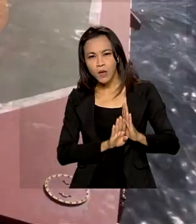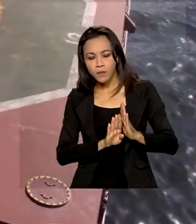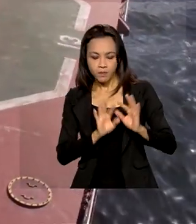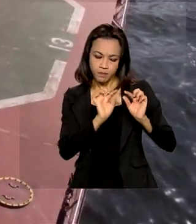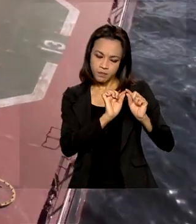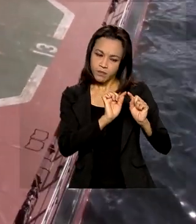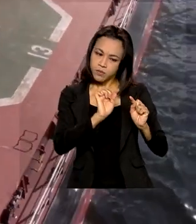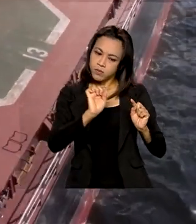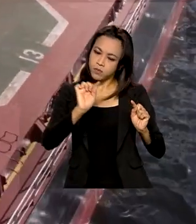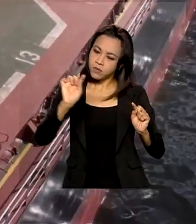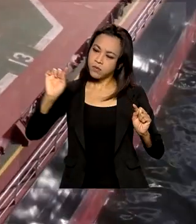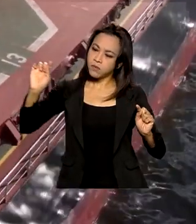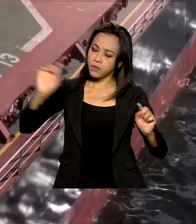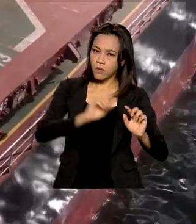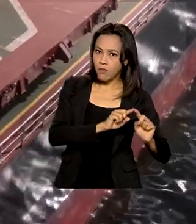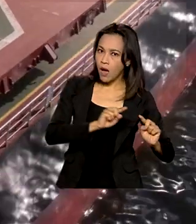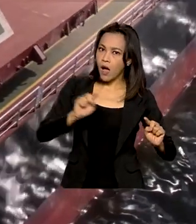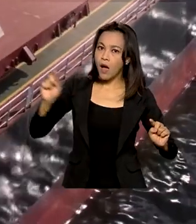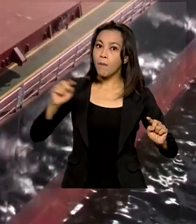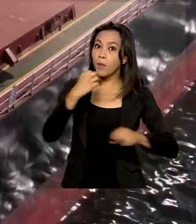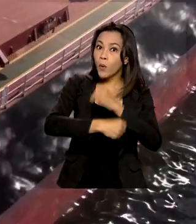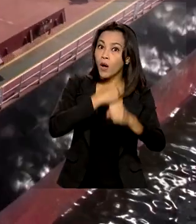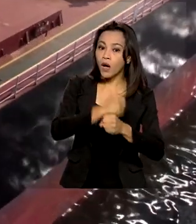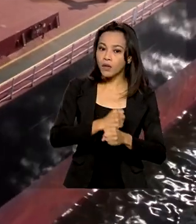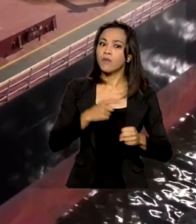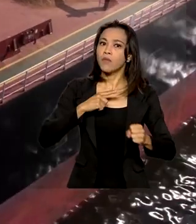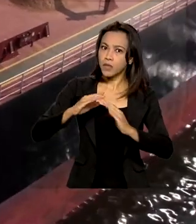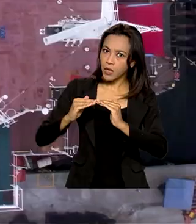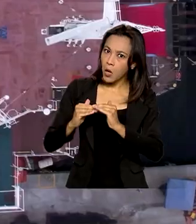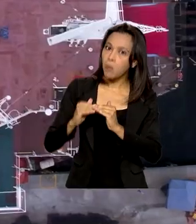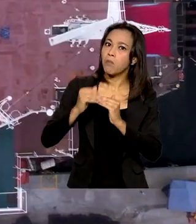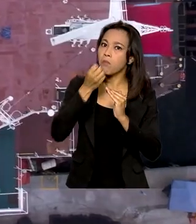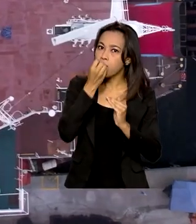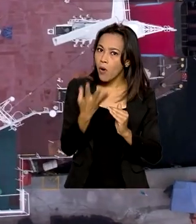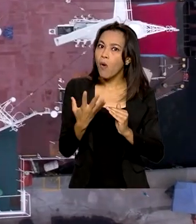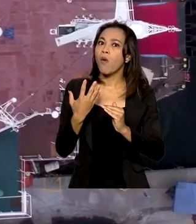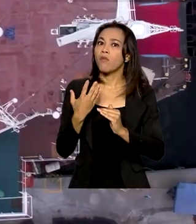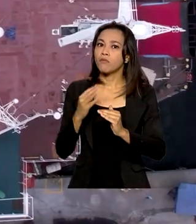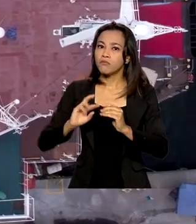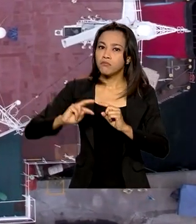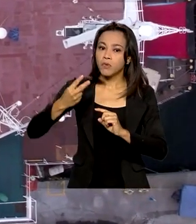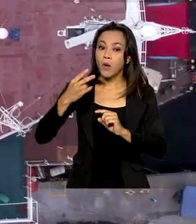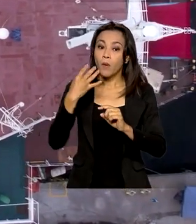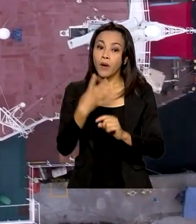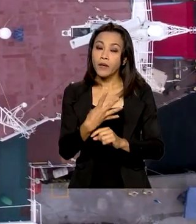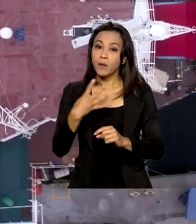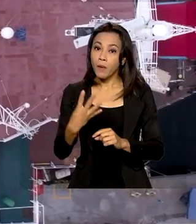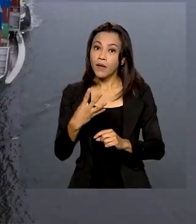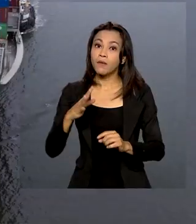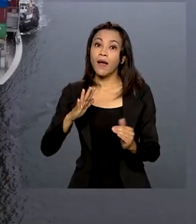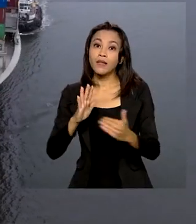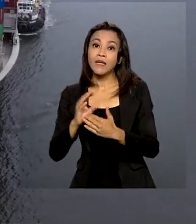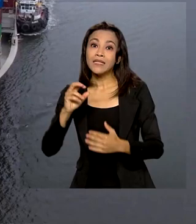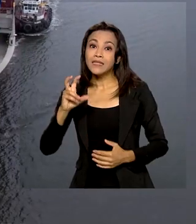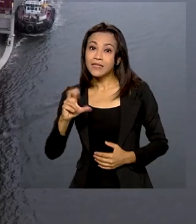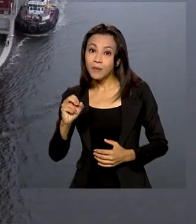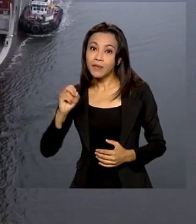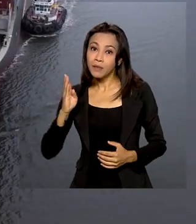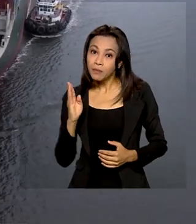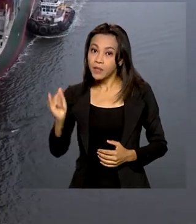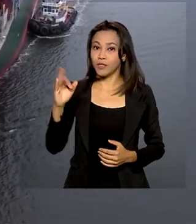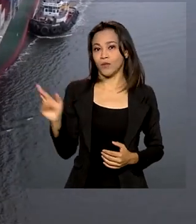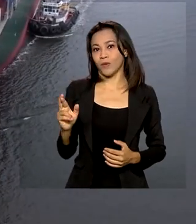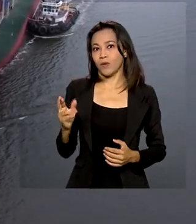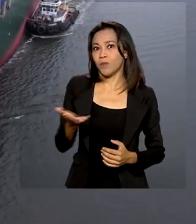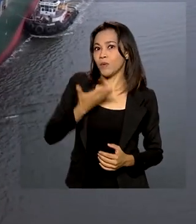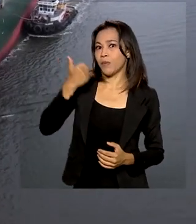ano todo, nós teremos um superávit, então, e de alguma coisa em torno de 44 a 50 bilhões de dólares, muito próximo do